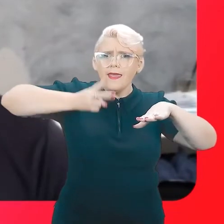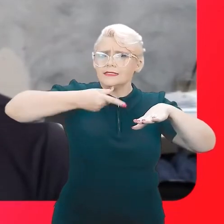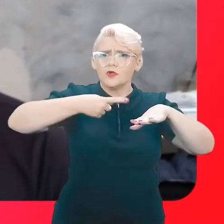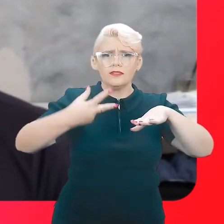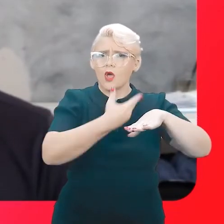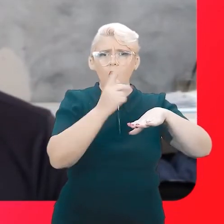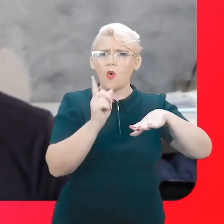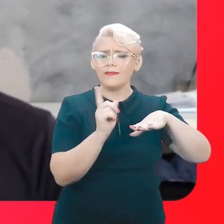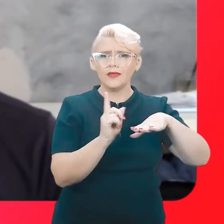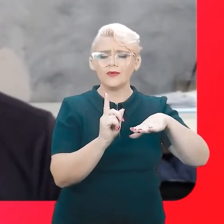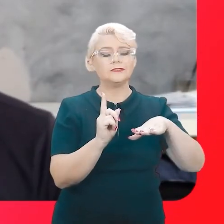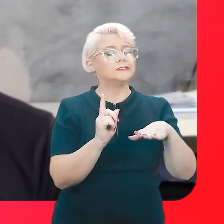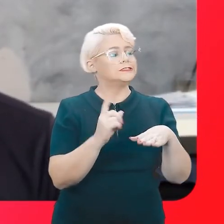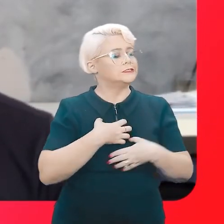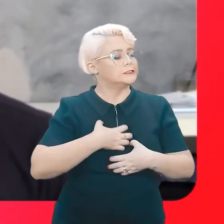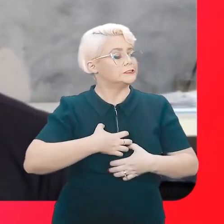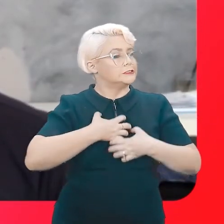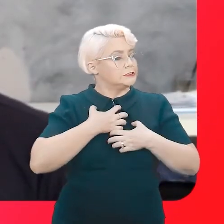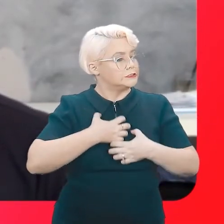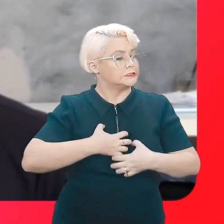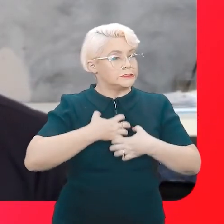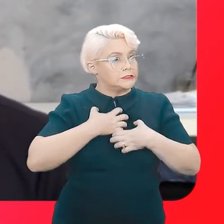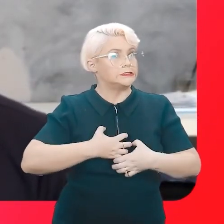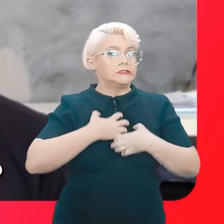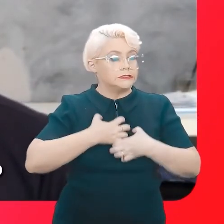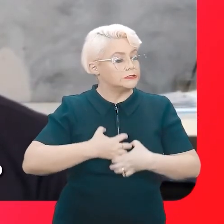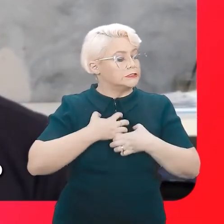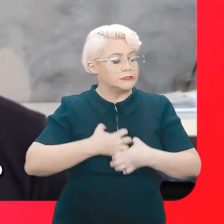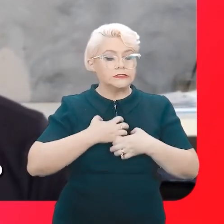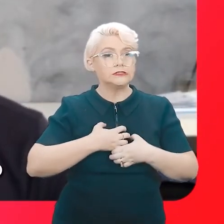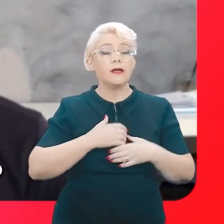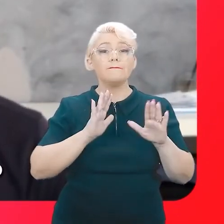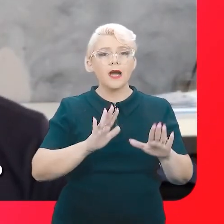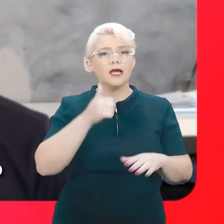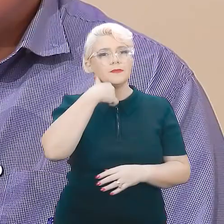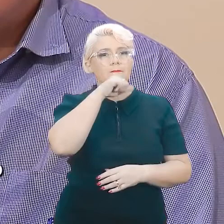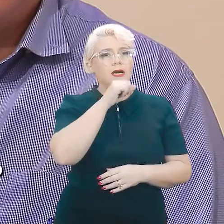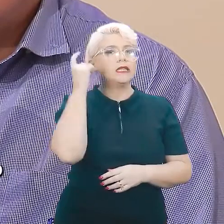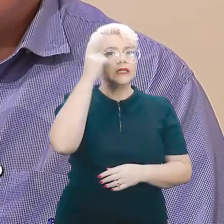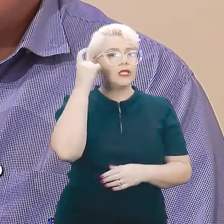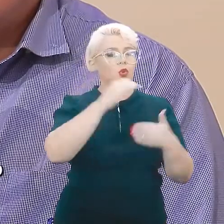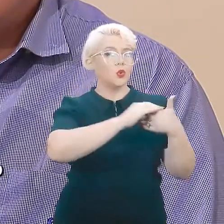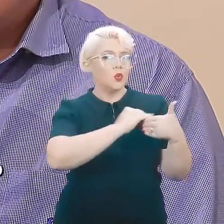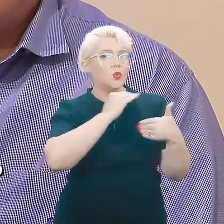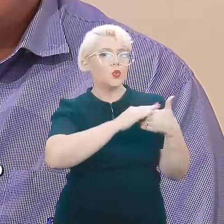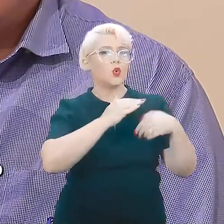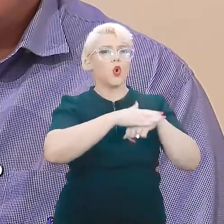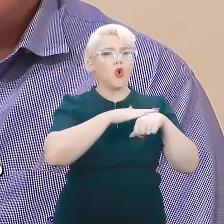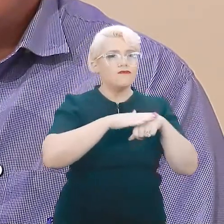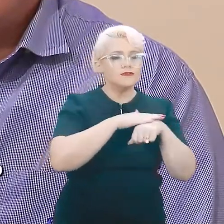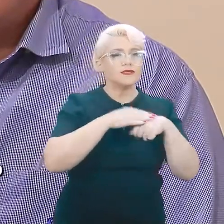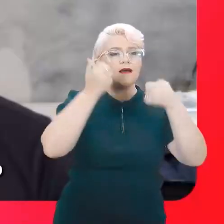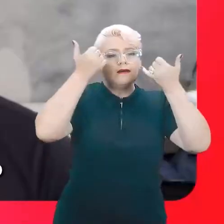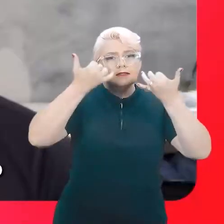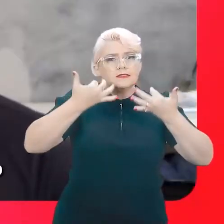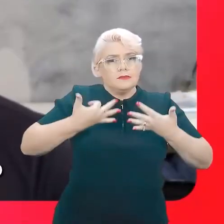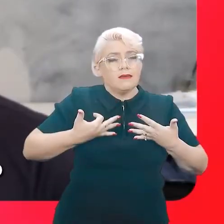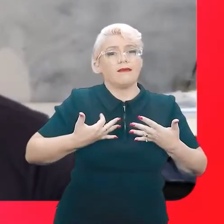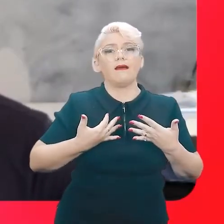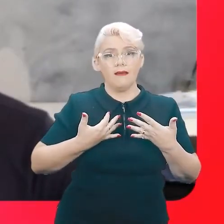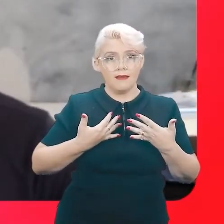estava, eu fiquei muito chateada, mas minha mãe tentou ali conversar comigo e falar que